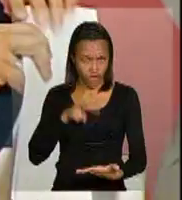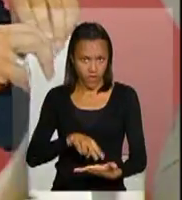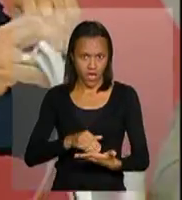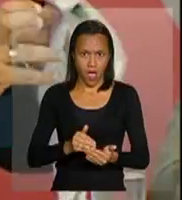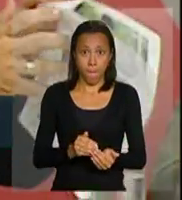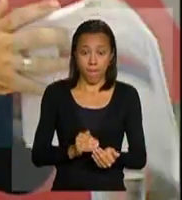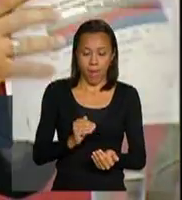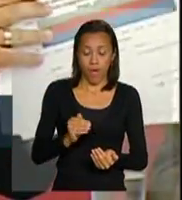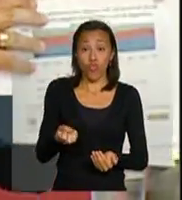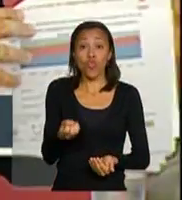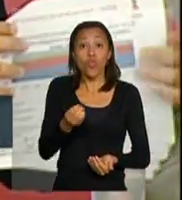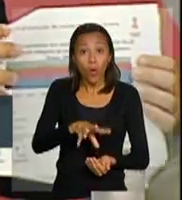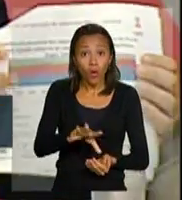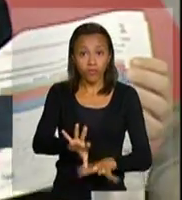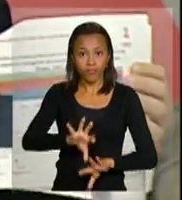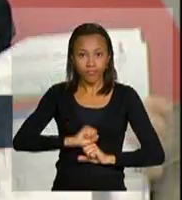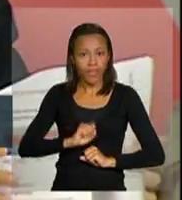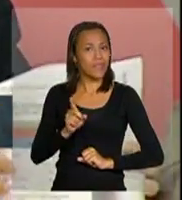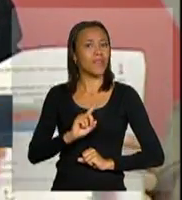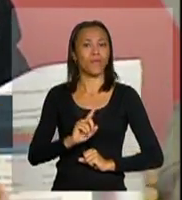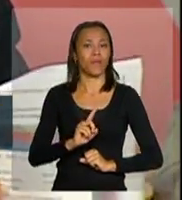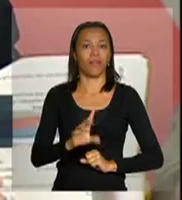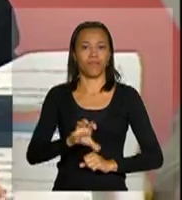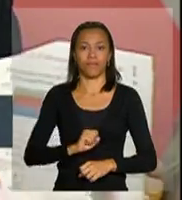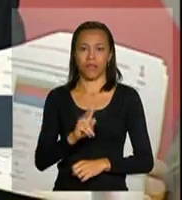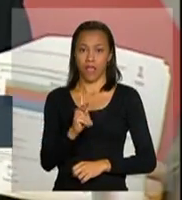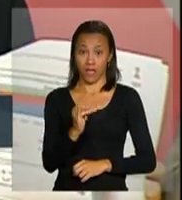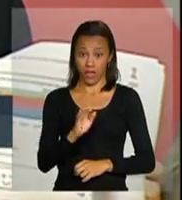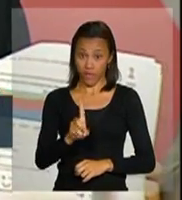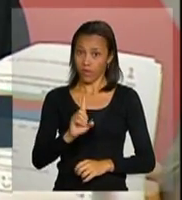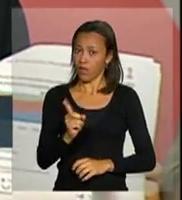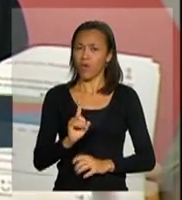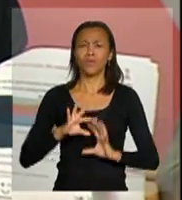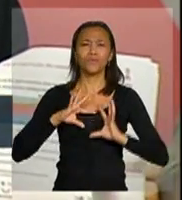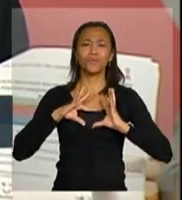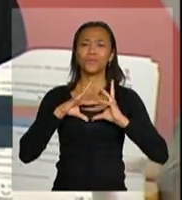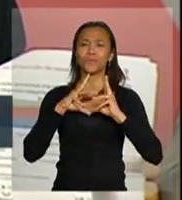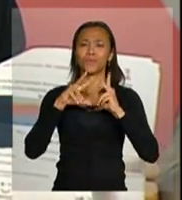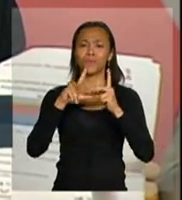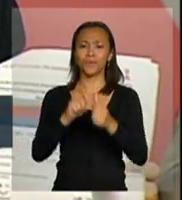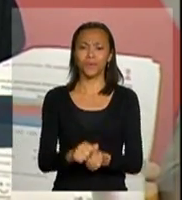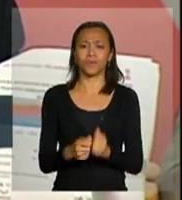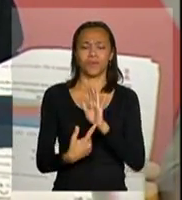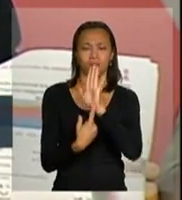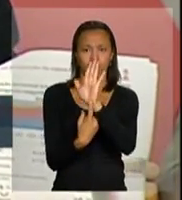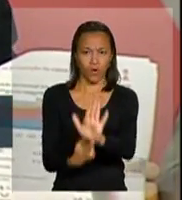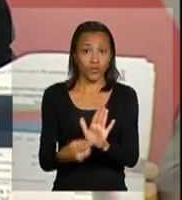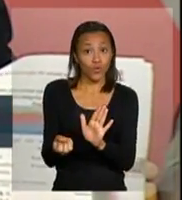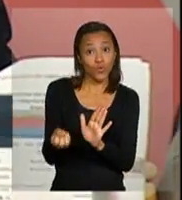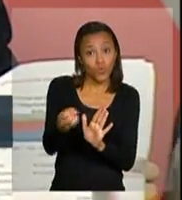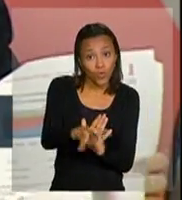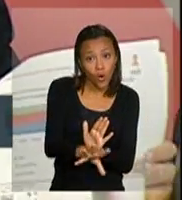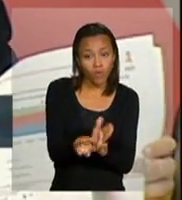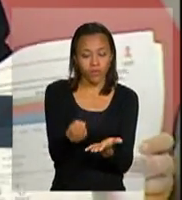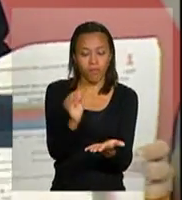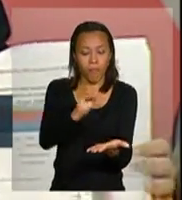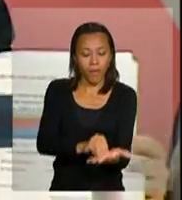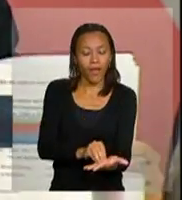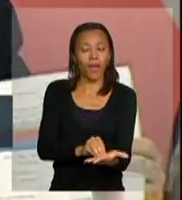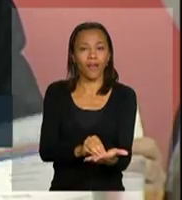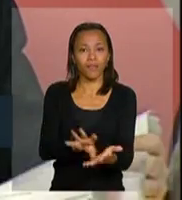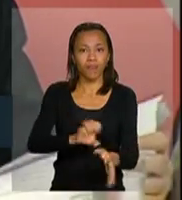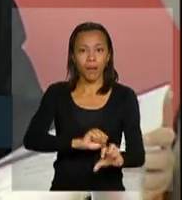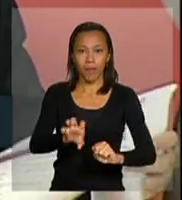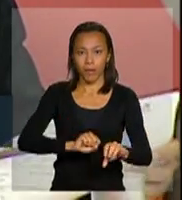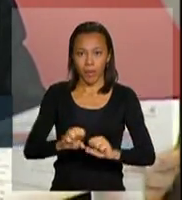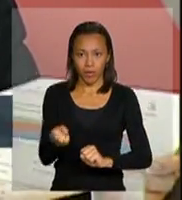casos novos, aí não é infecção pelo HIV. Casos novos de AIDS, como o mundo inteiro. O mundo inteiro notifica os casos novos, casos de AIDS, e